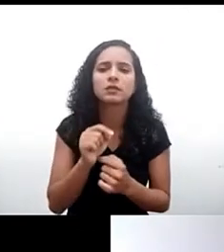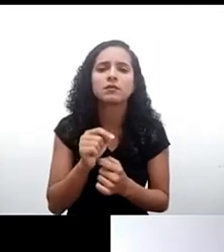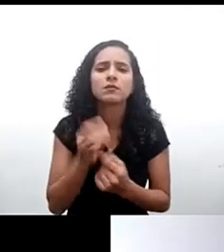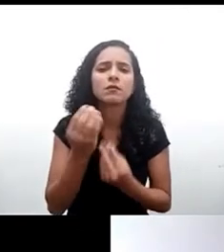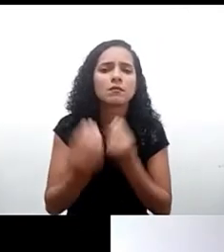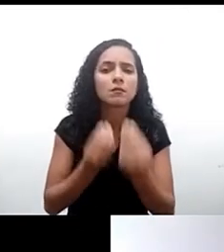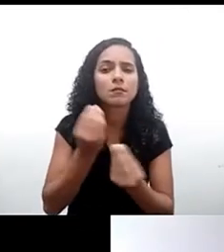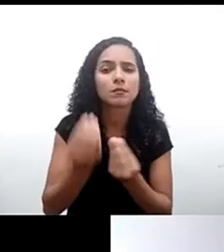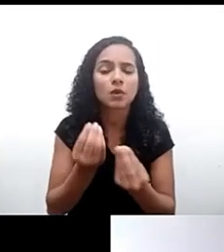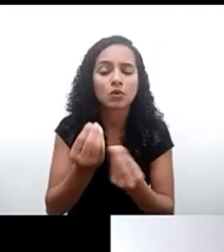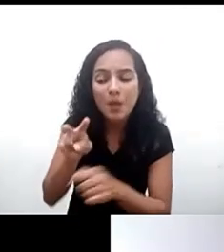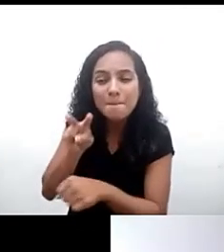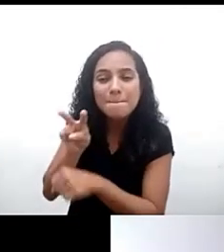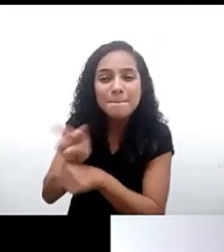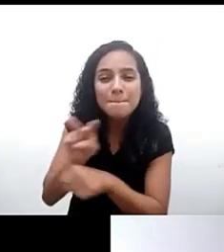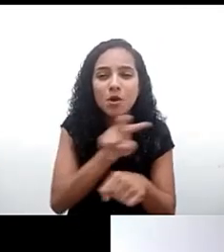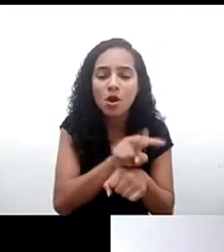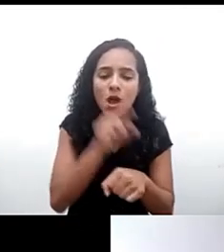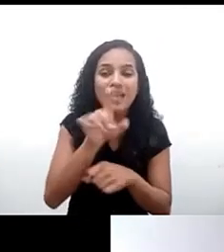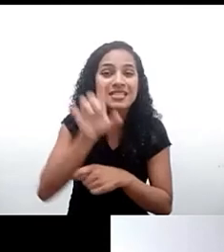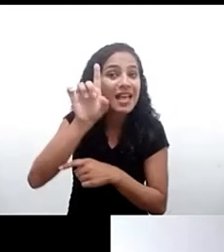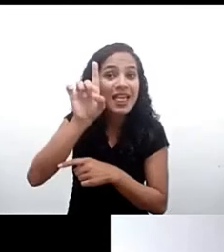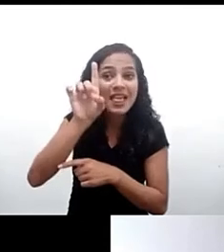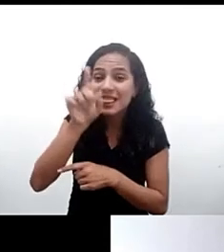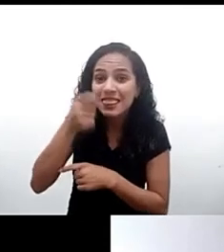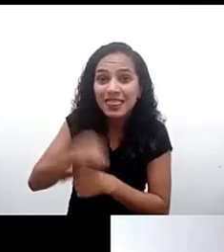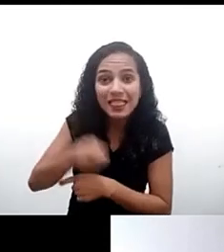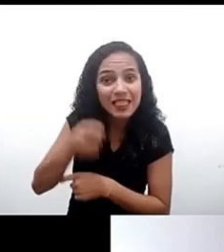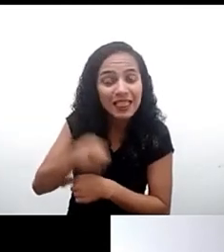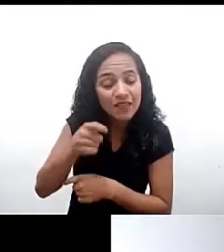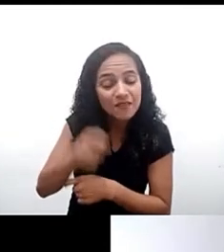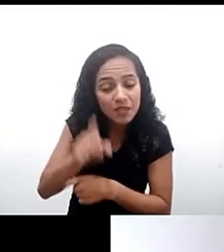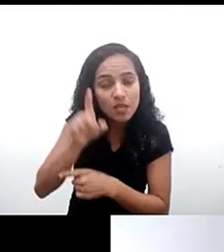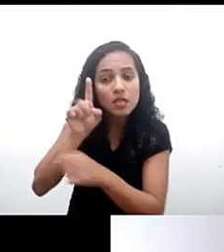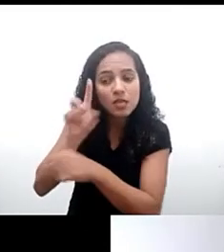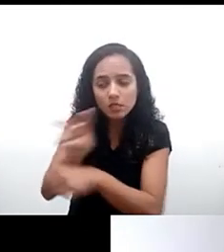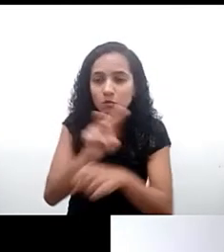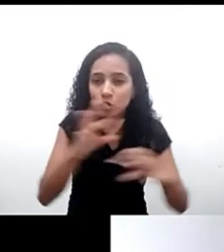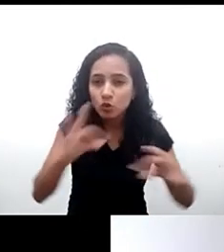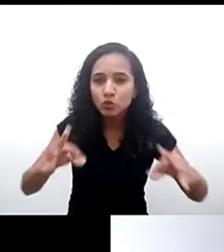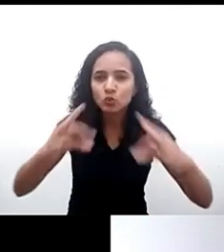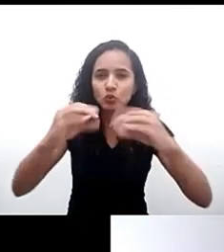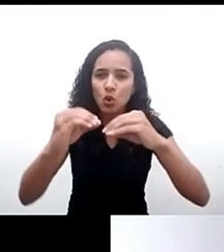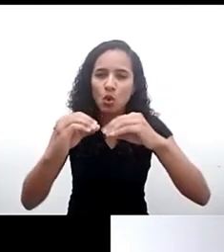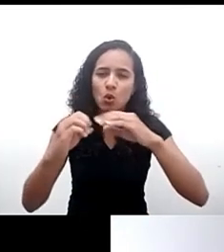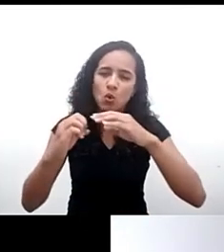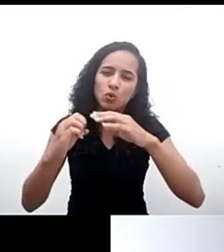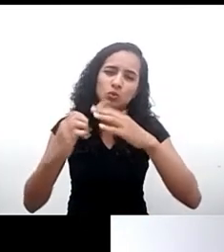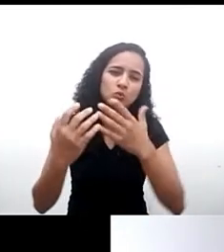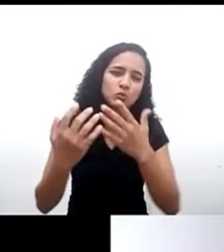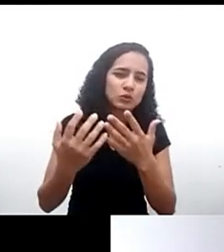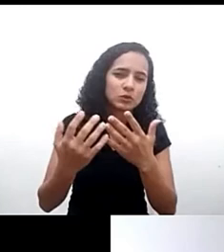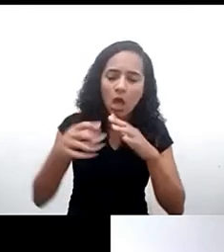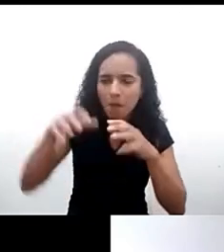um dever de proteção esse dever de proteção ele se dirige a todos a todos os órgãos do estado seja ao